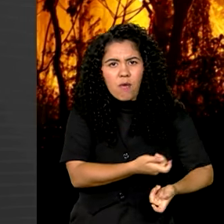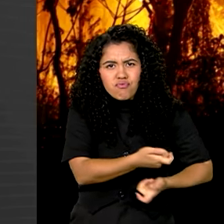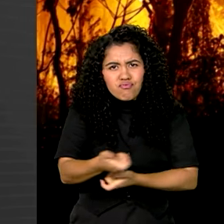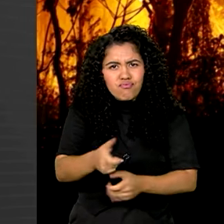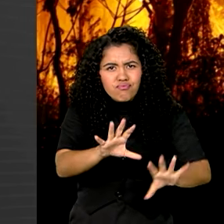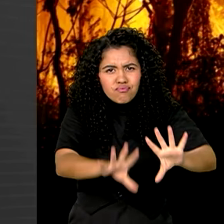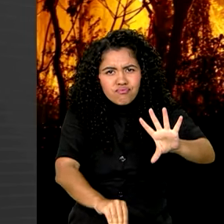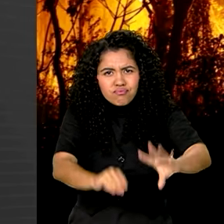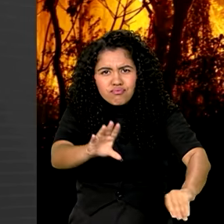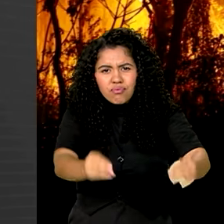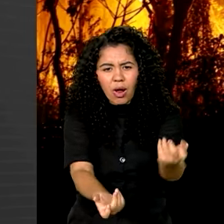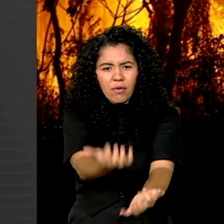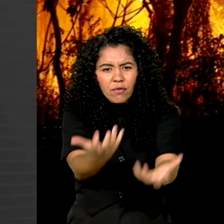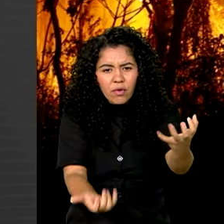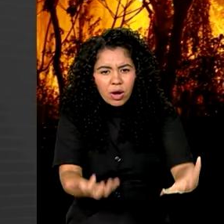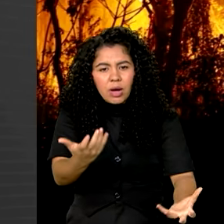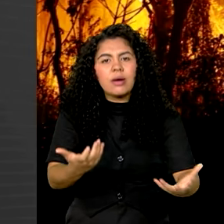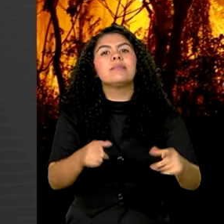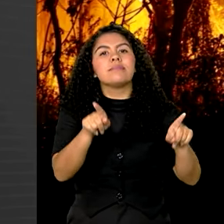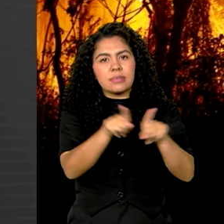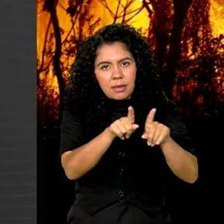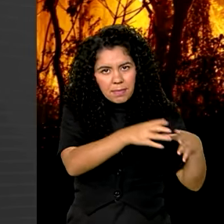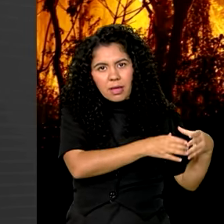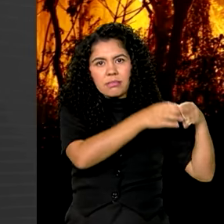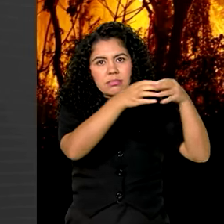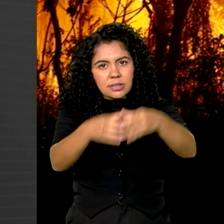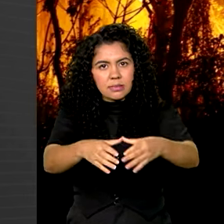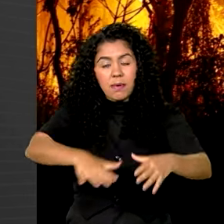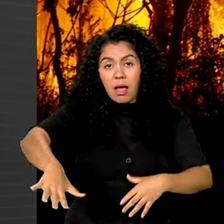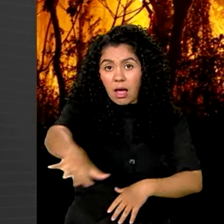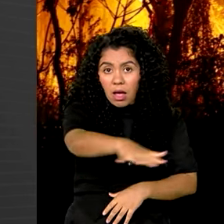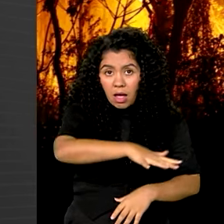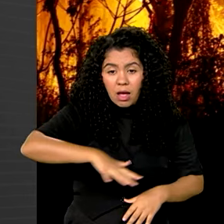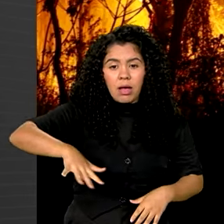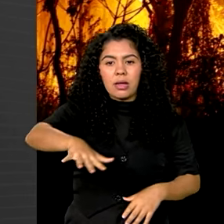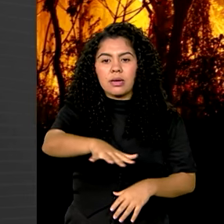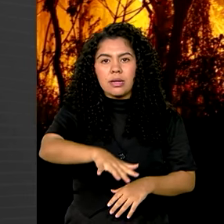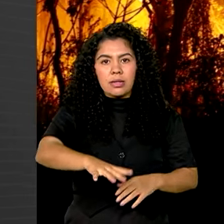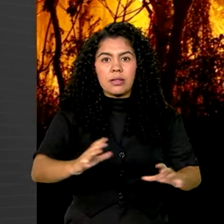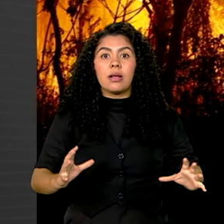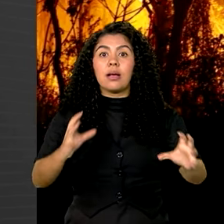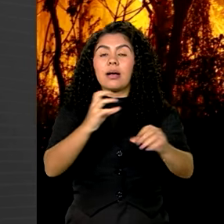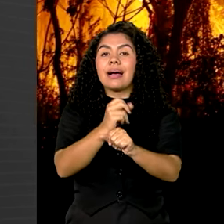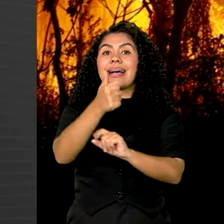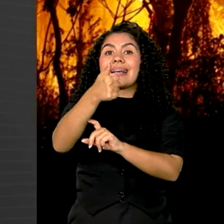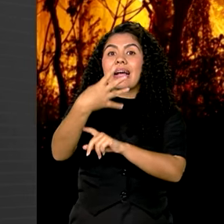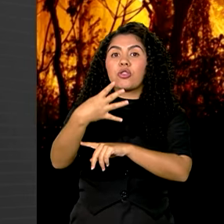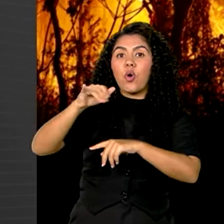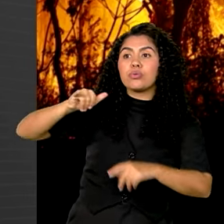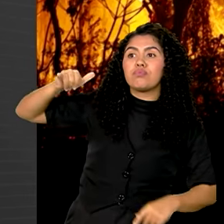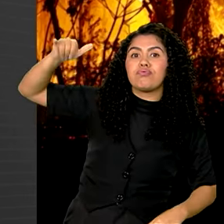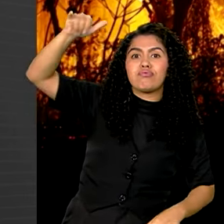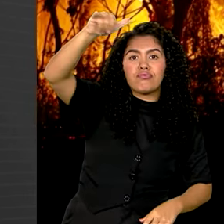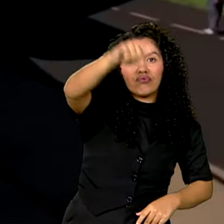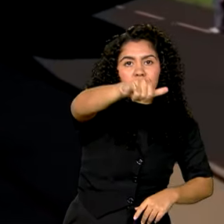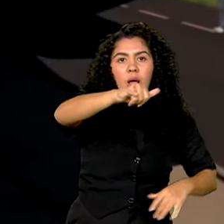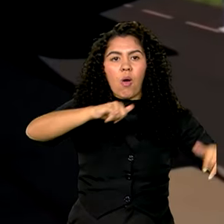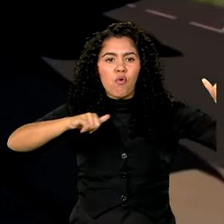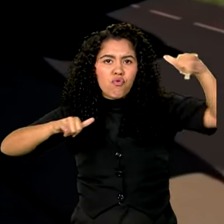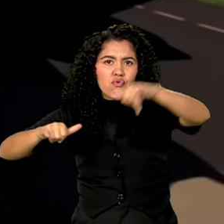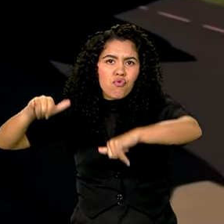Nacional também serão enviados para a região. Pelo alto, 14 aeronaves ajudam no combate ao fogo.